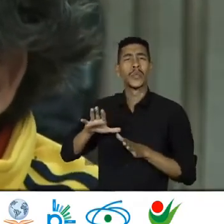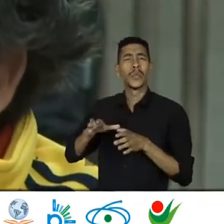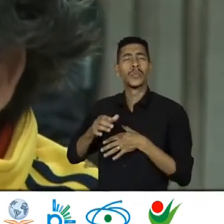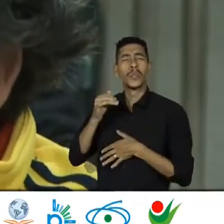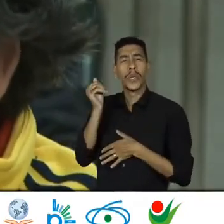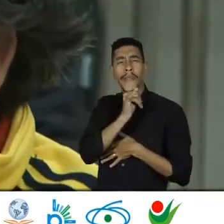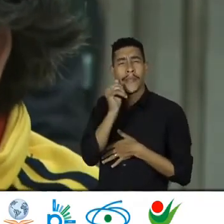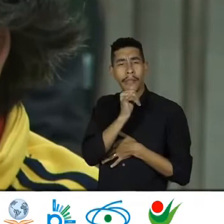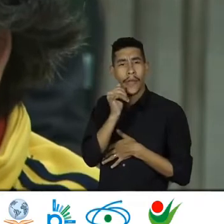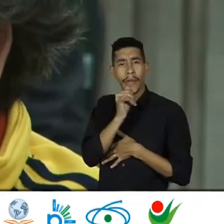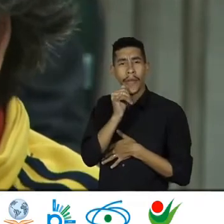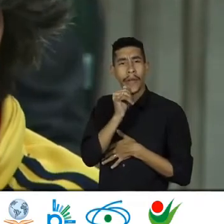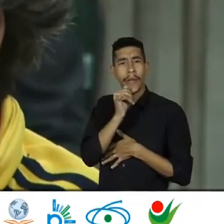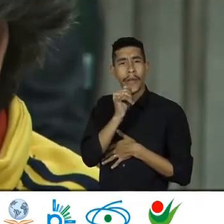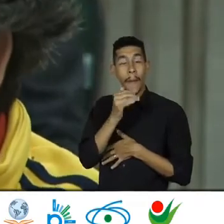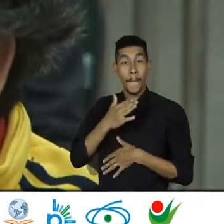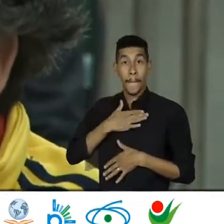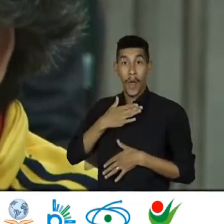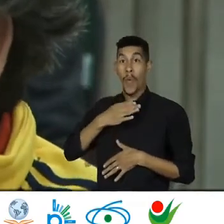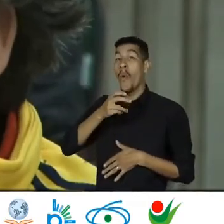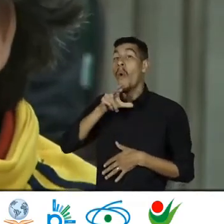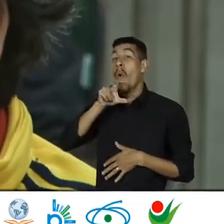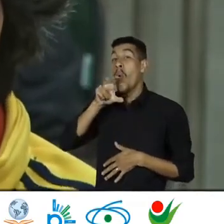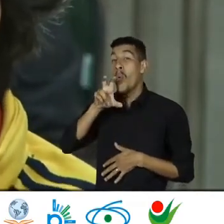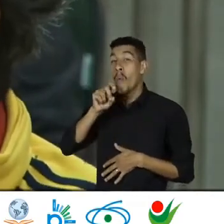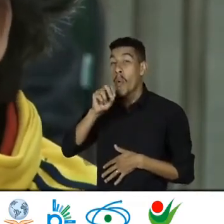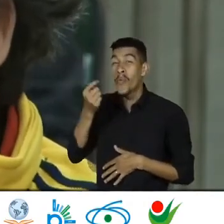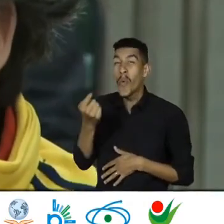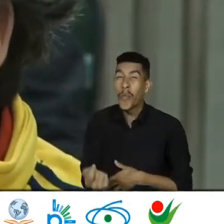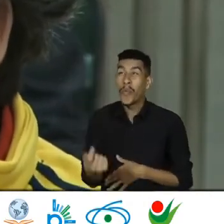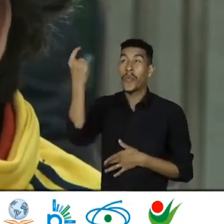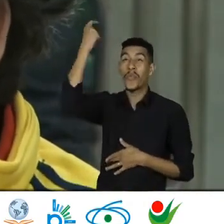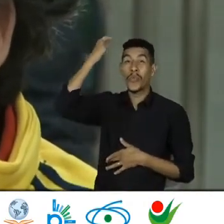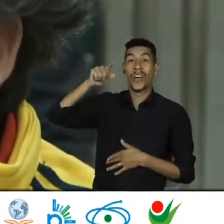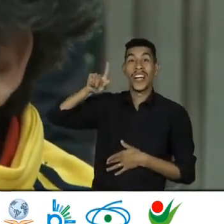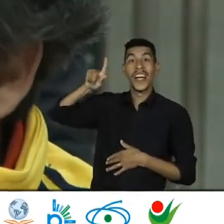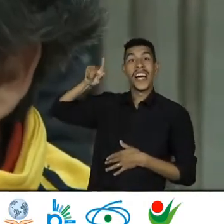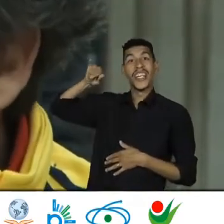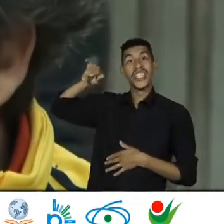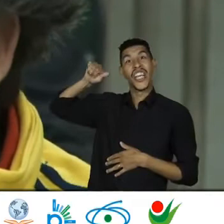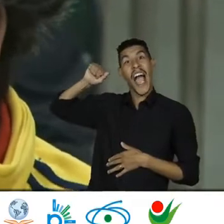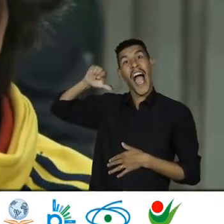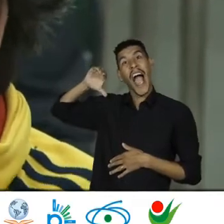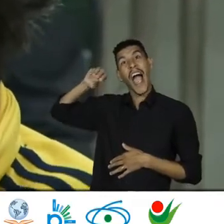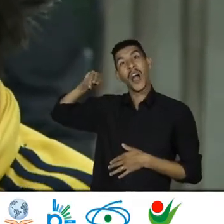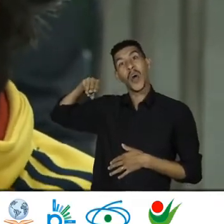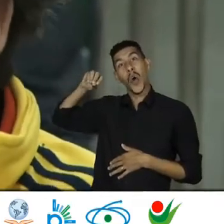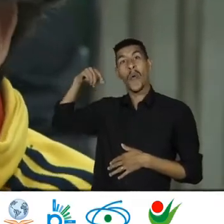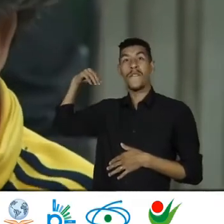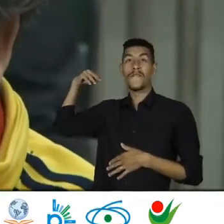O meu Tataravô Já como Veio da Itália Como todos e todas Era um